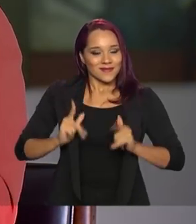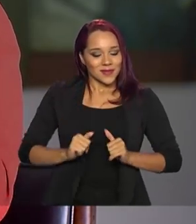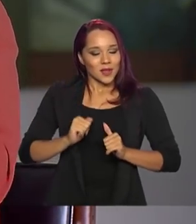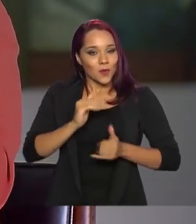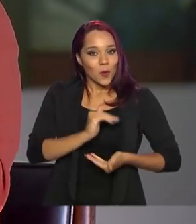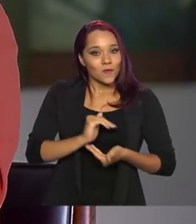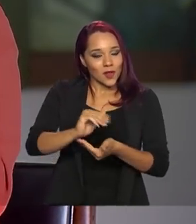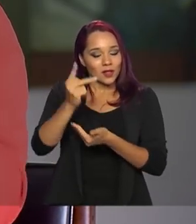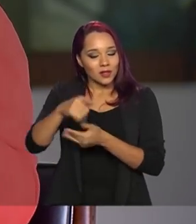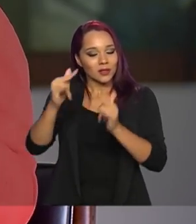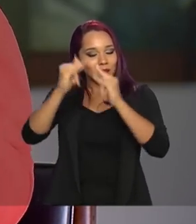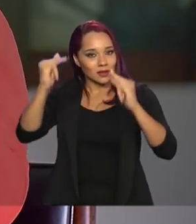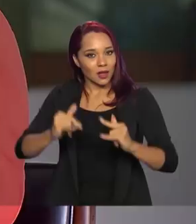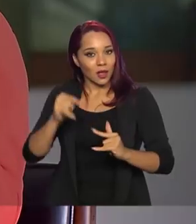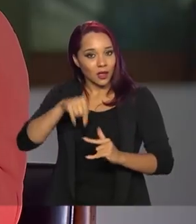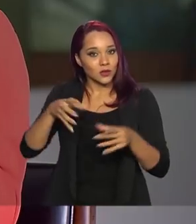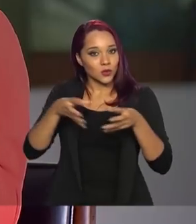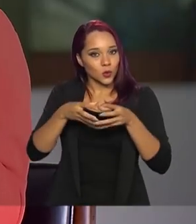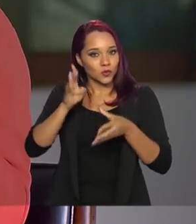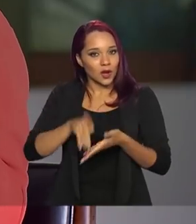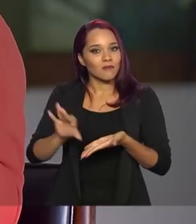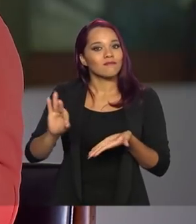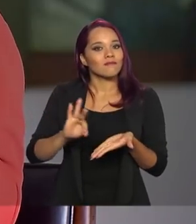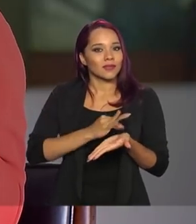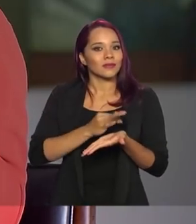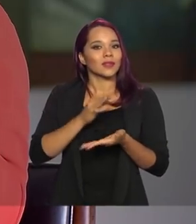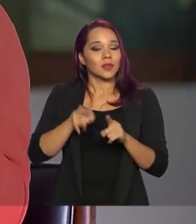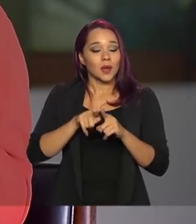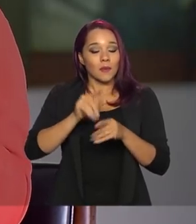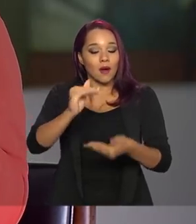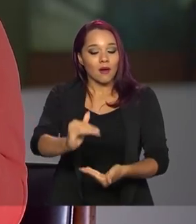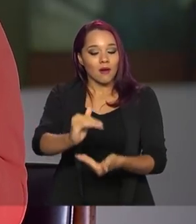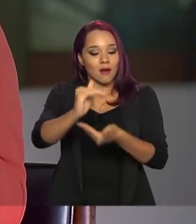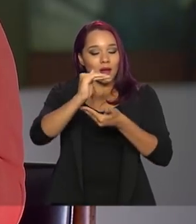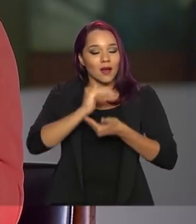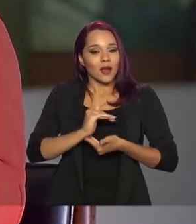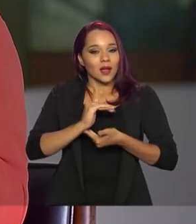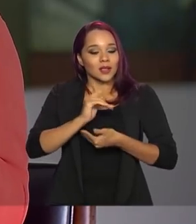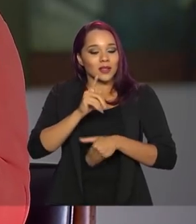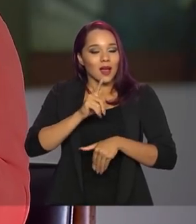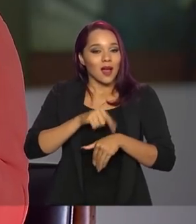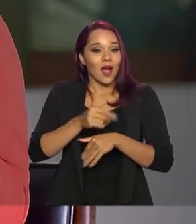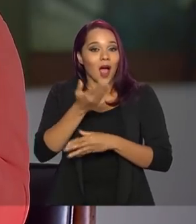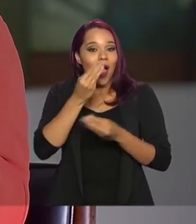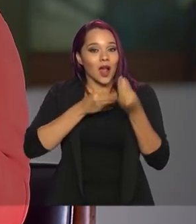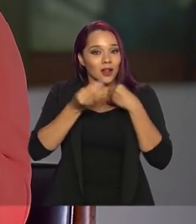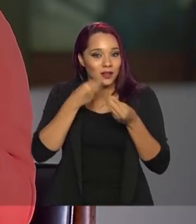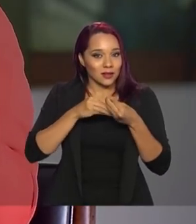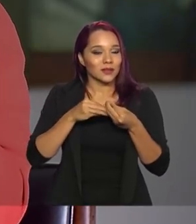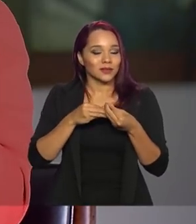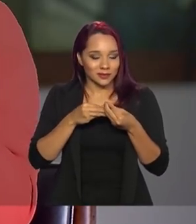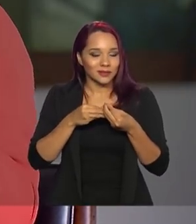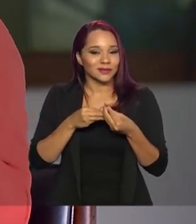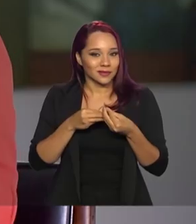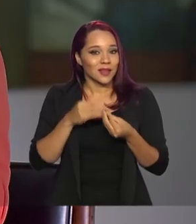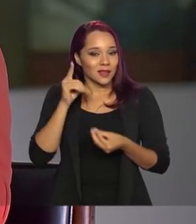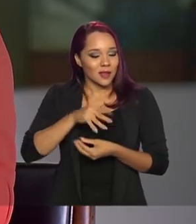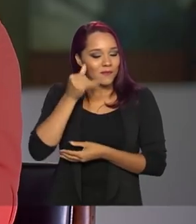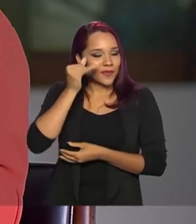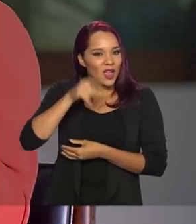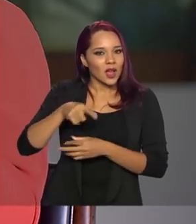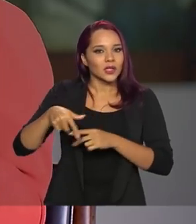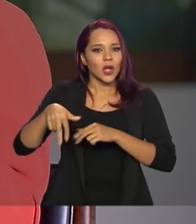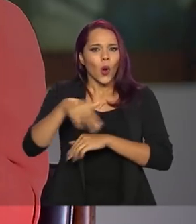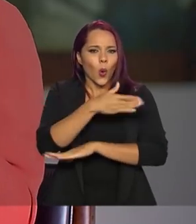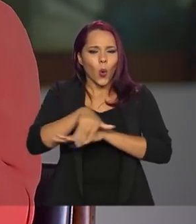acampamentos. E esse grupo já está cadastrado para o recebimento imediato das cestas básicas, tá? Para que eles não fiquem